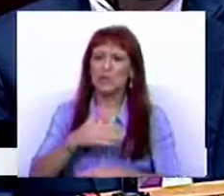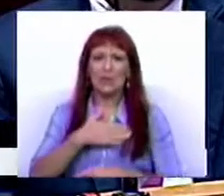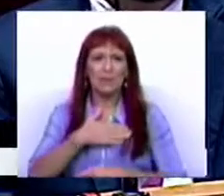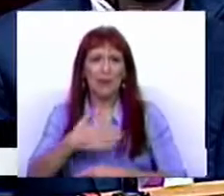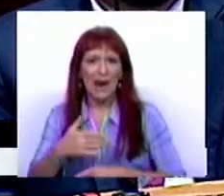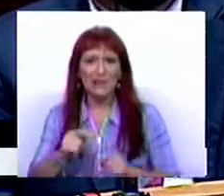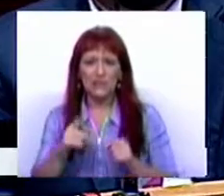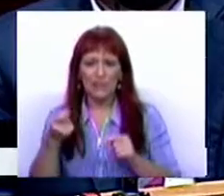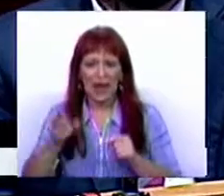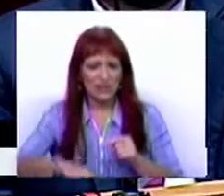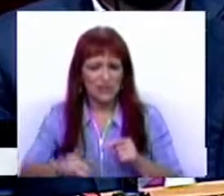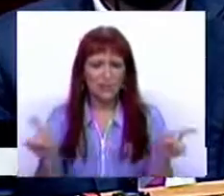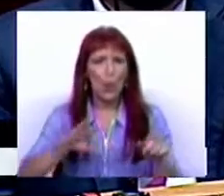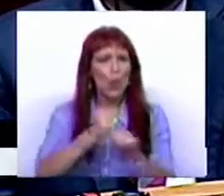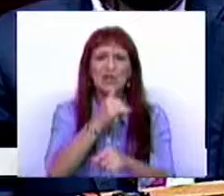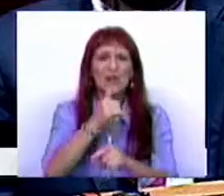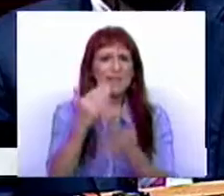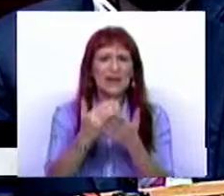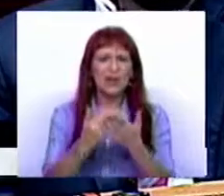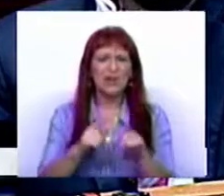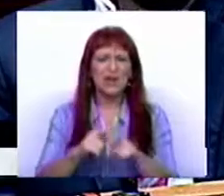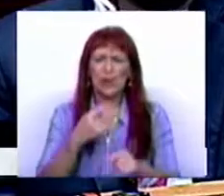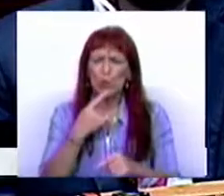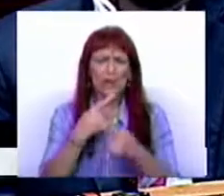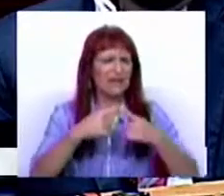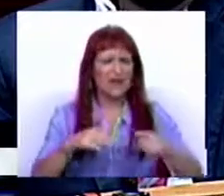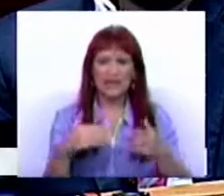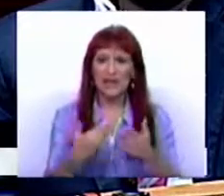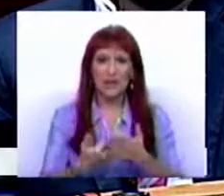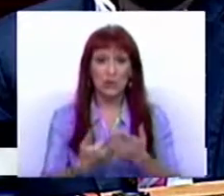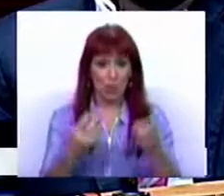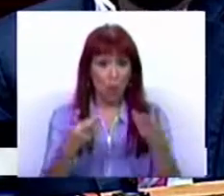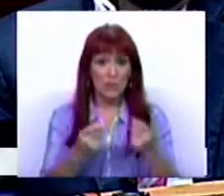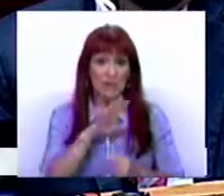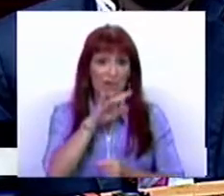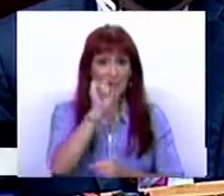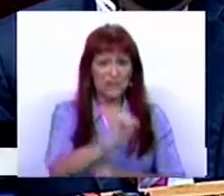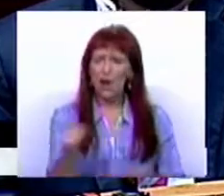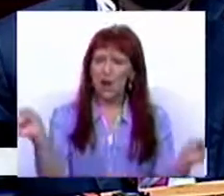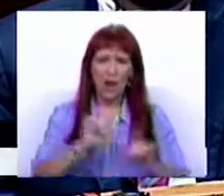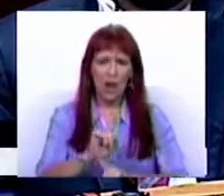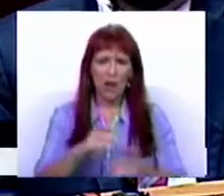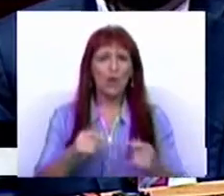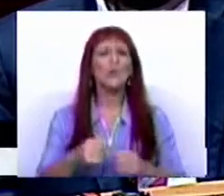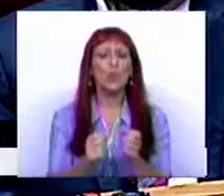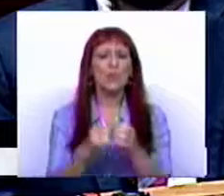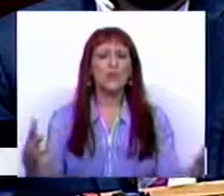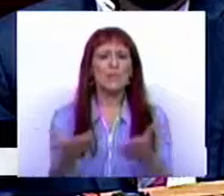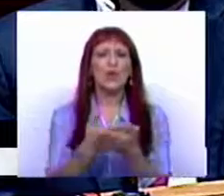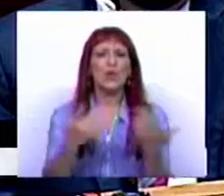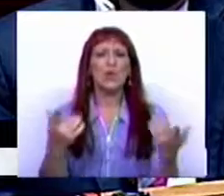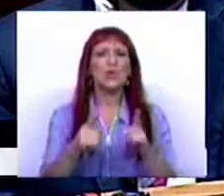mais baratos, nem outras medidas que fizeram tanta diferença para o orçamento das famílias. Não, o crescimento